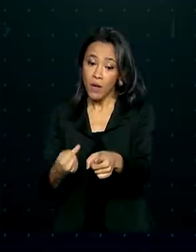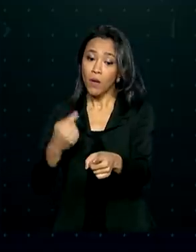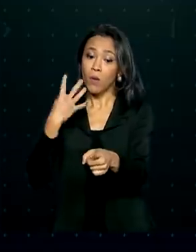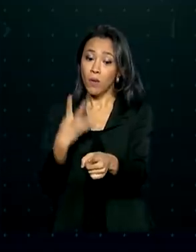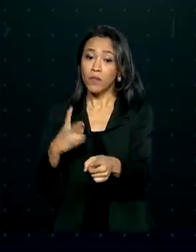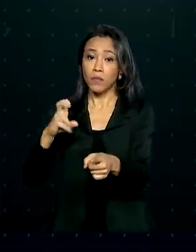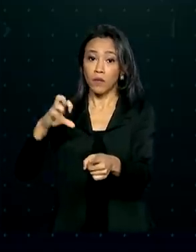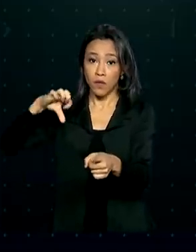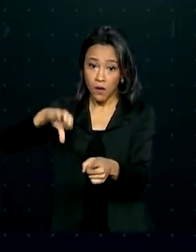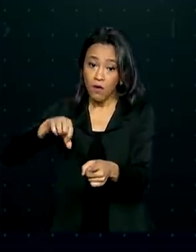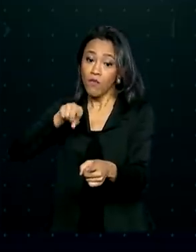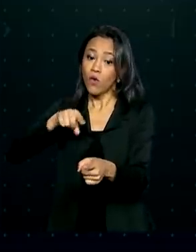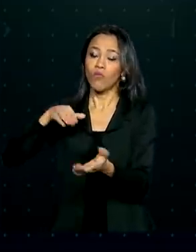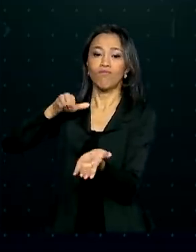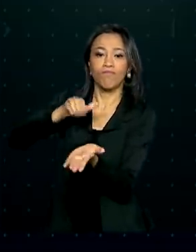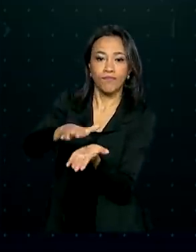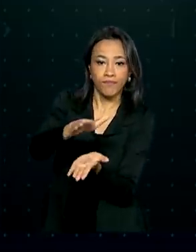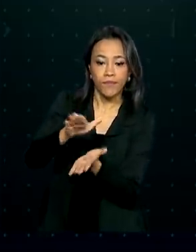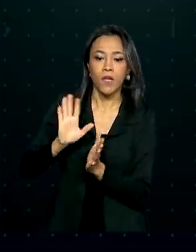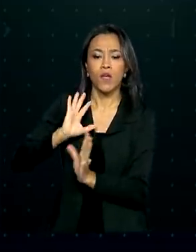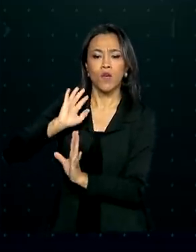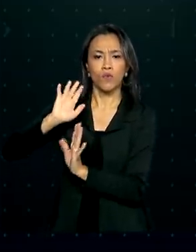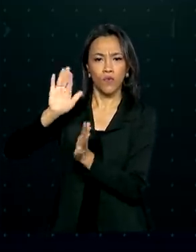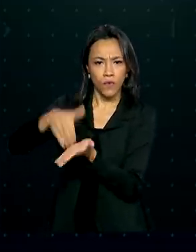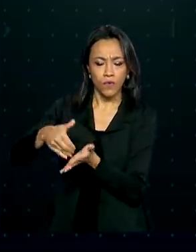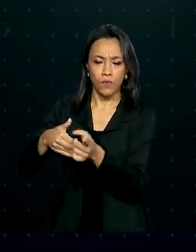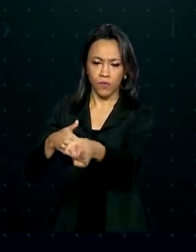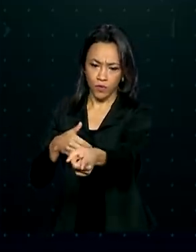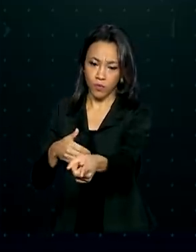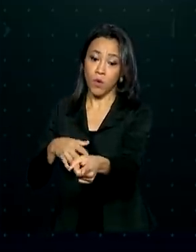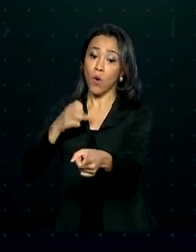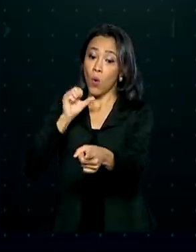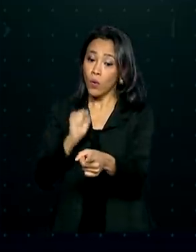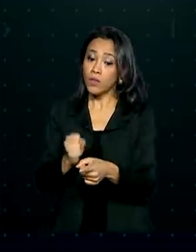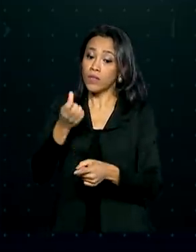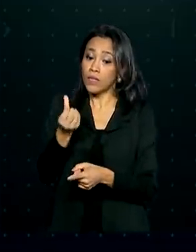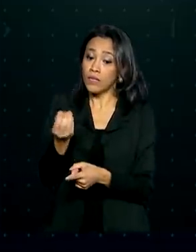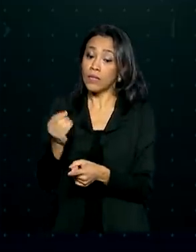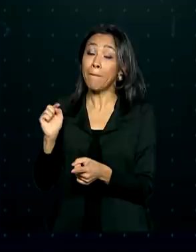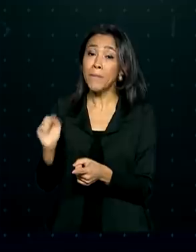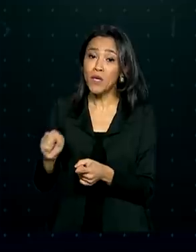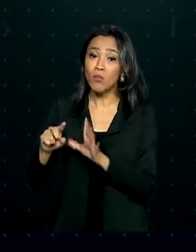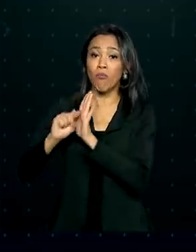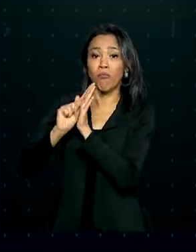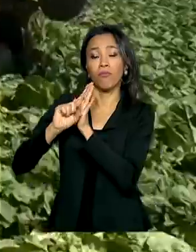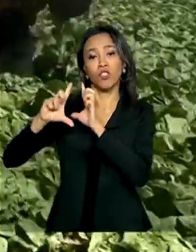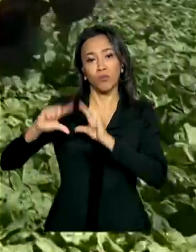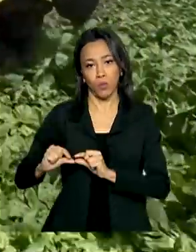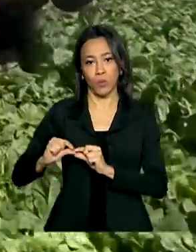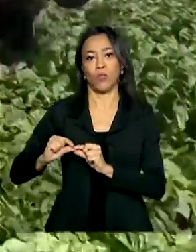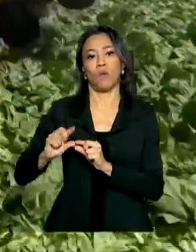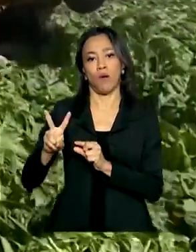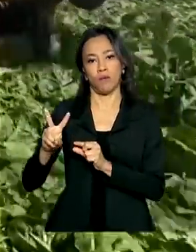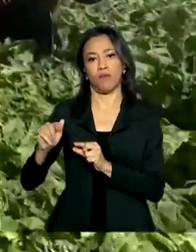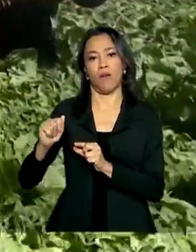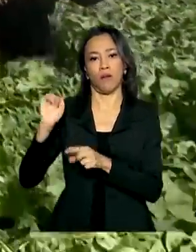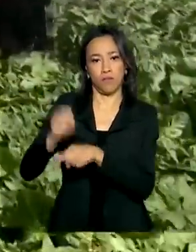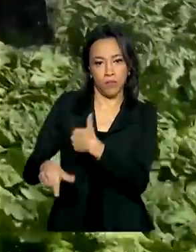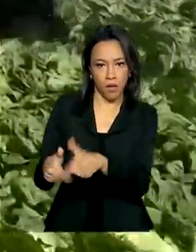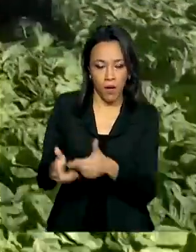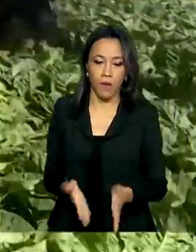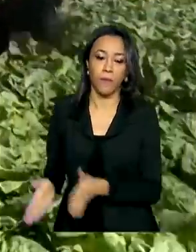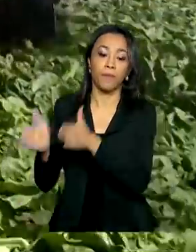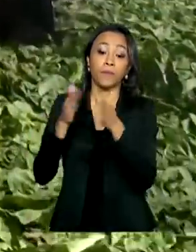demitidas. O saldo final foi de cerca de 860 mil vagas a menos no mercado. Ainda de acordo com o